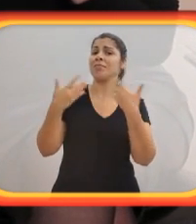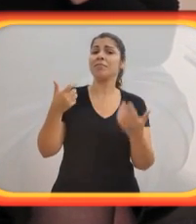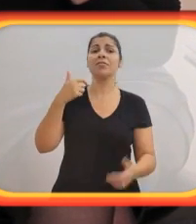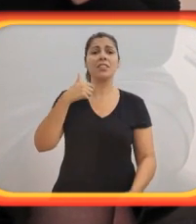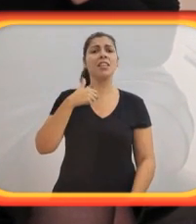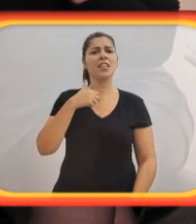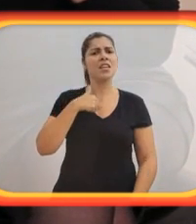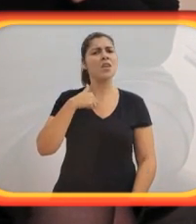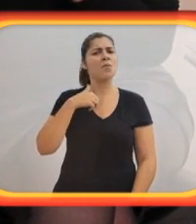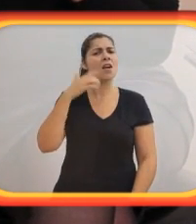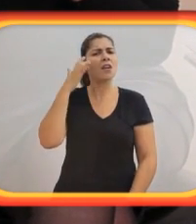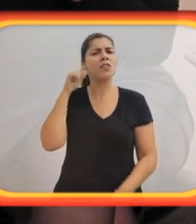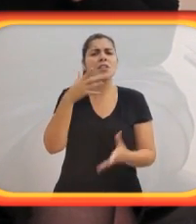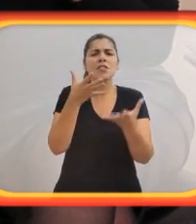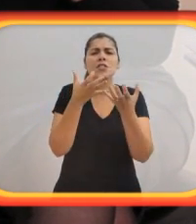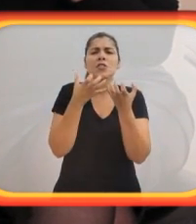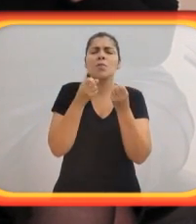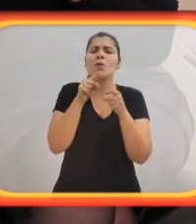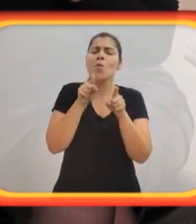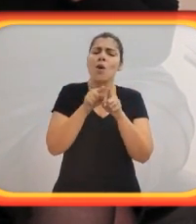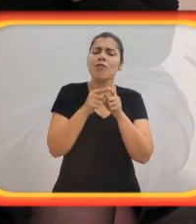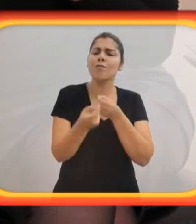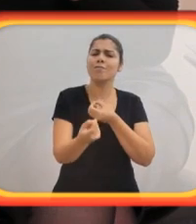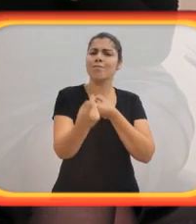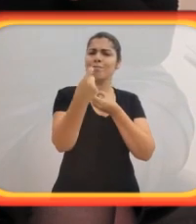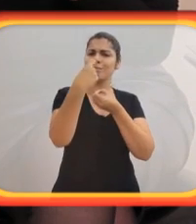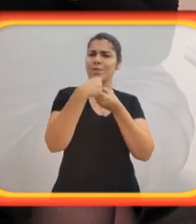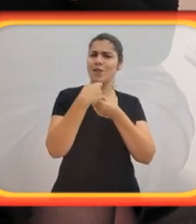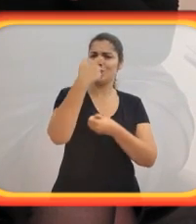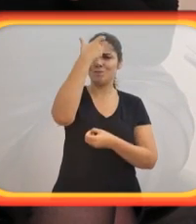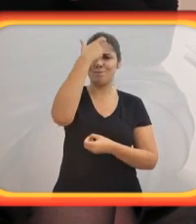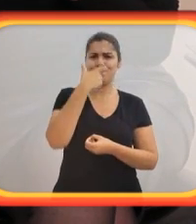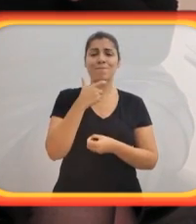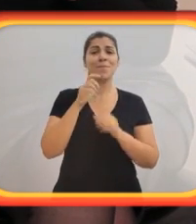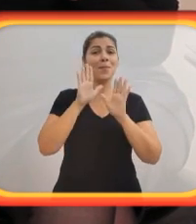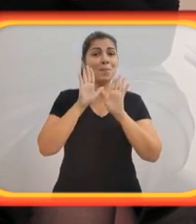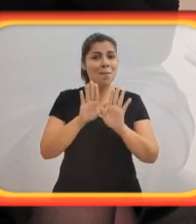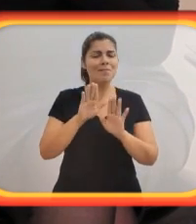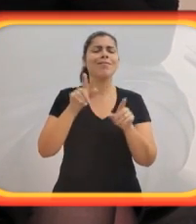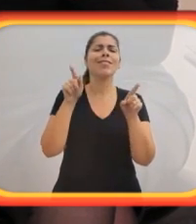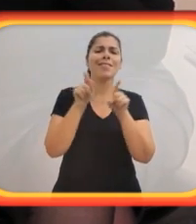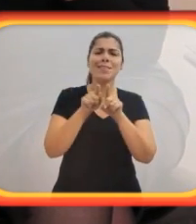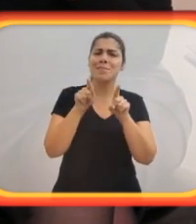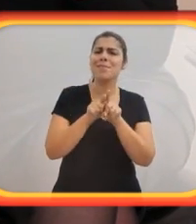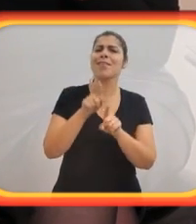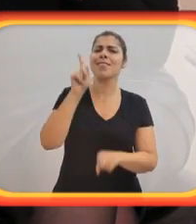a sensação de que... Vou chorar.